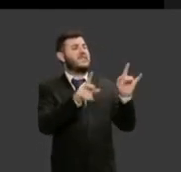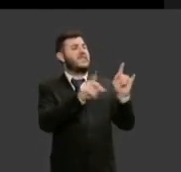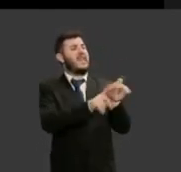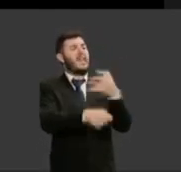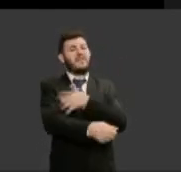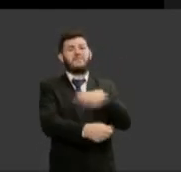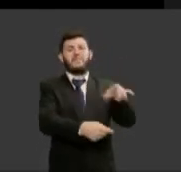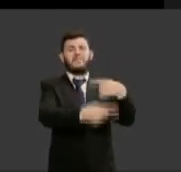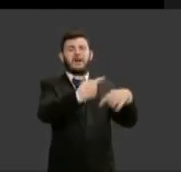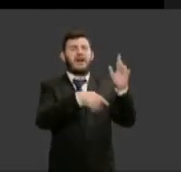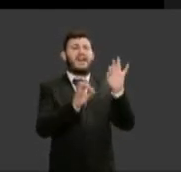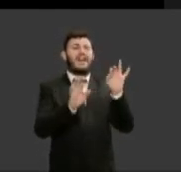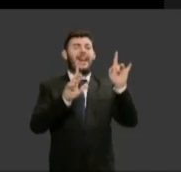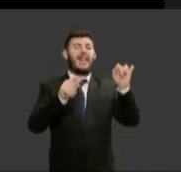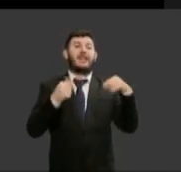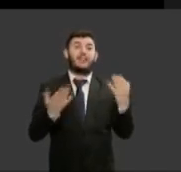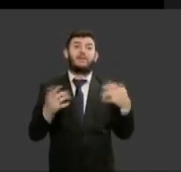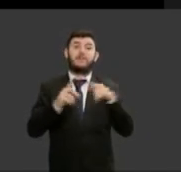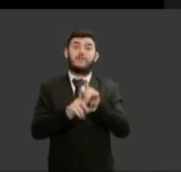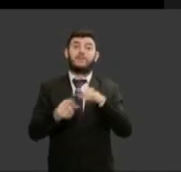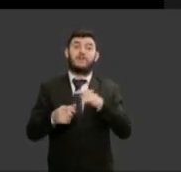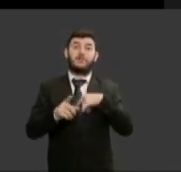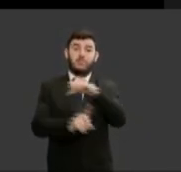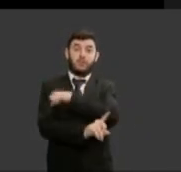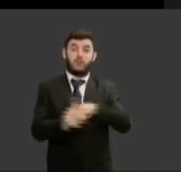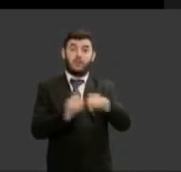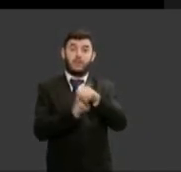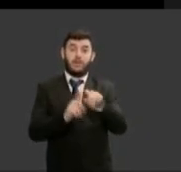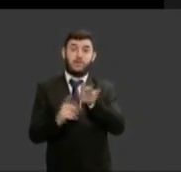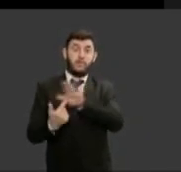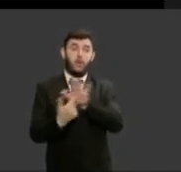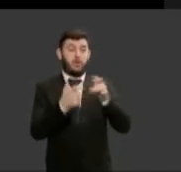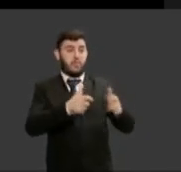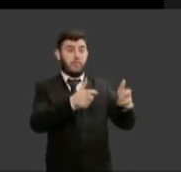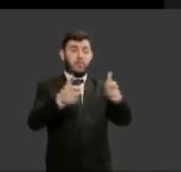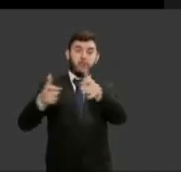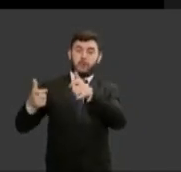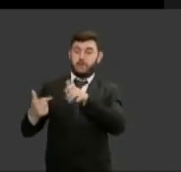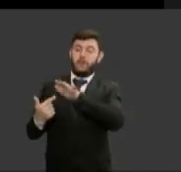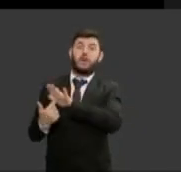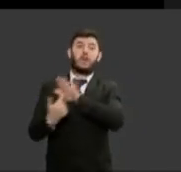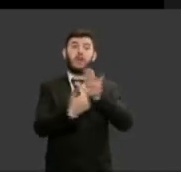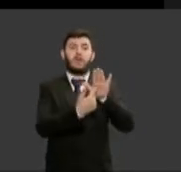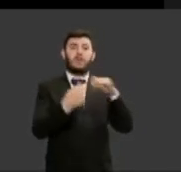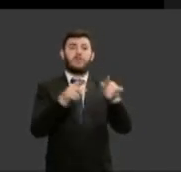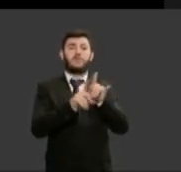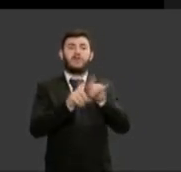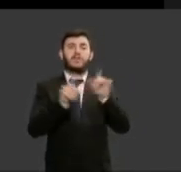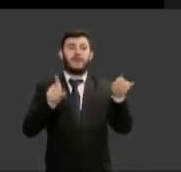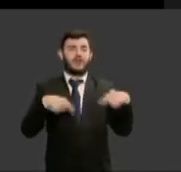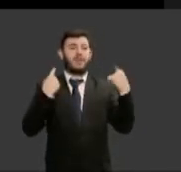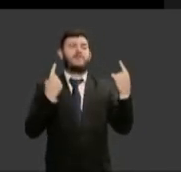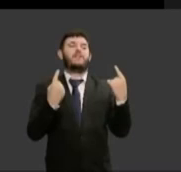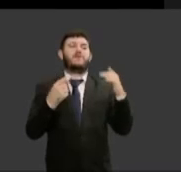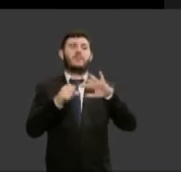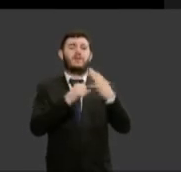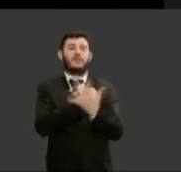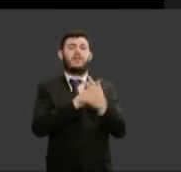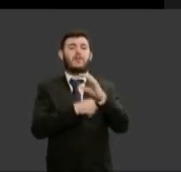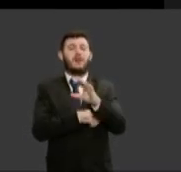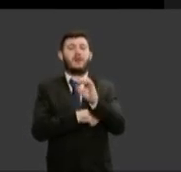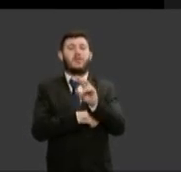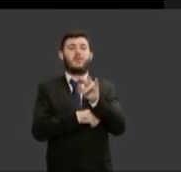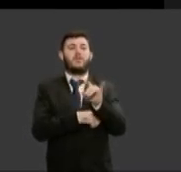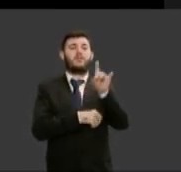sociedade e desafios da pandemia da covid-19 jornadas mais extensas cuidados de